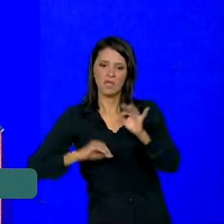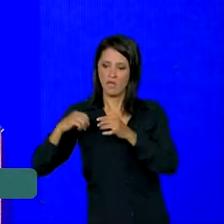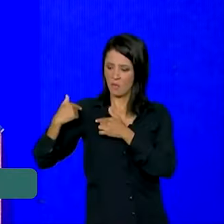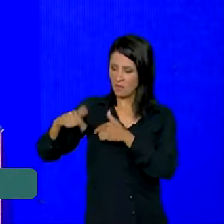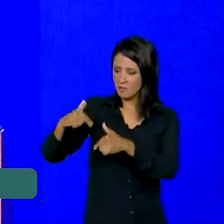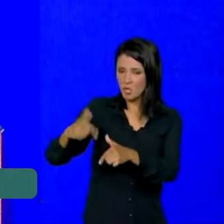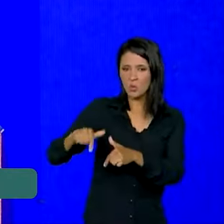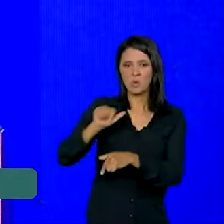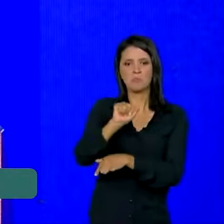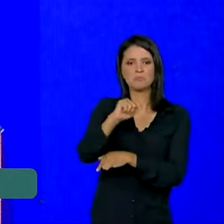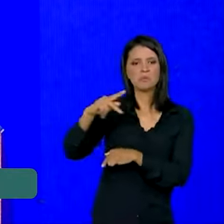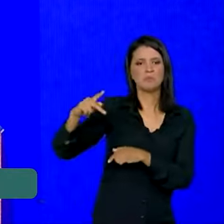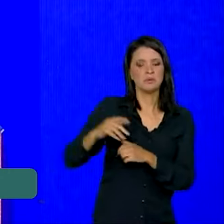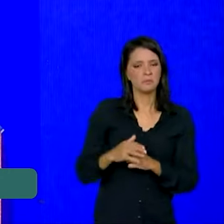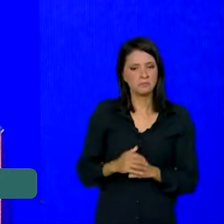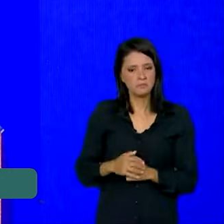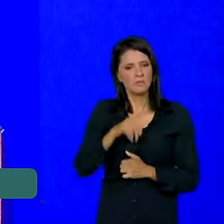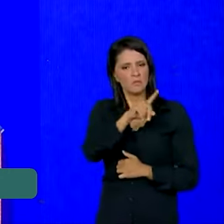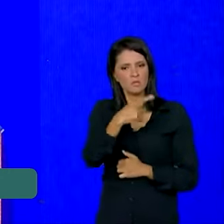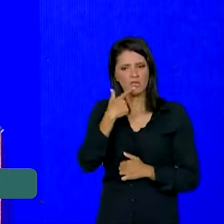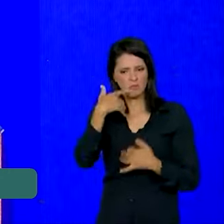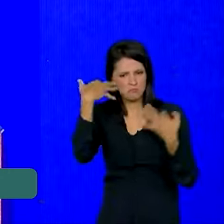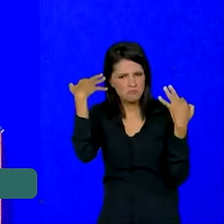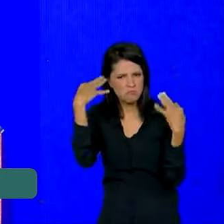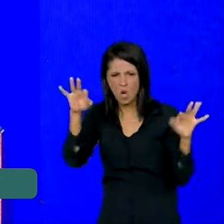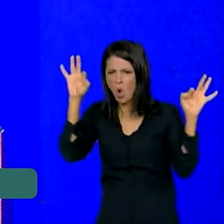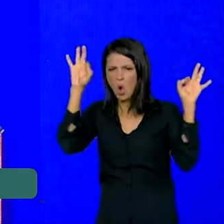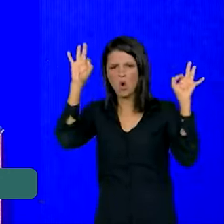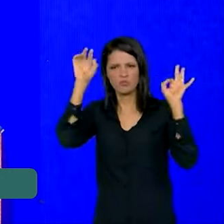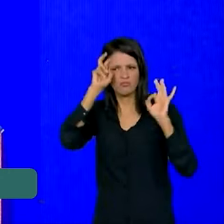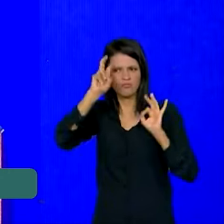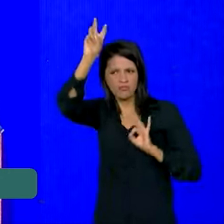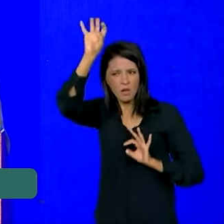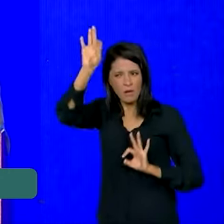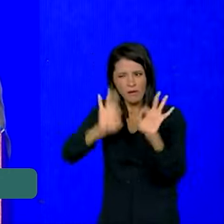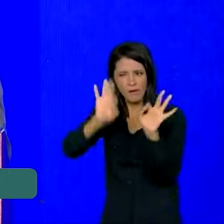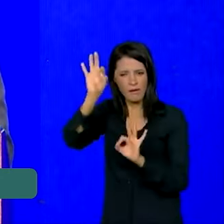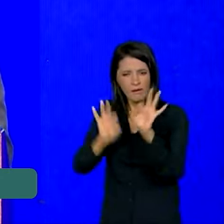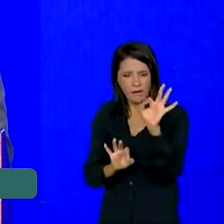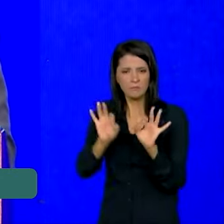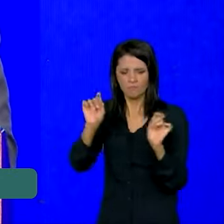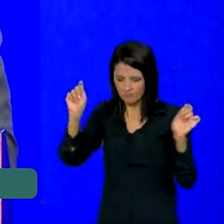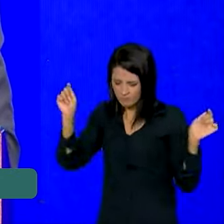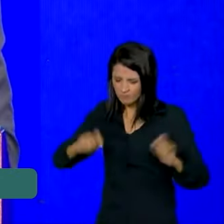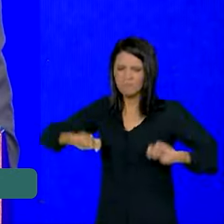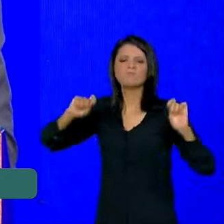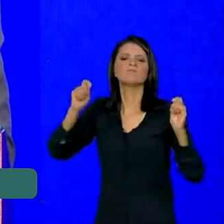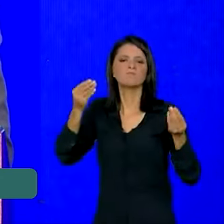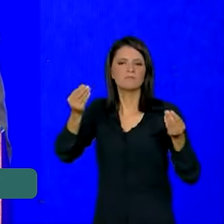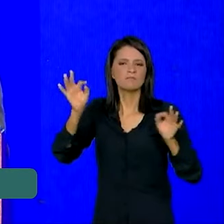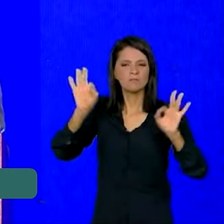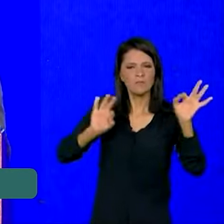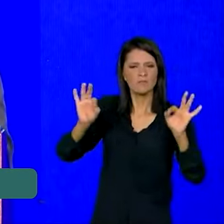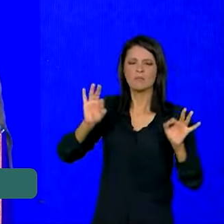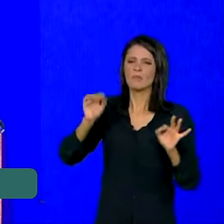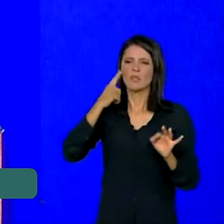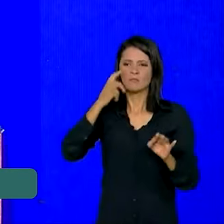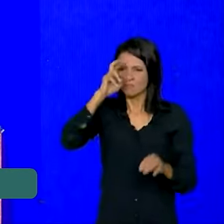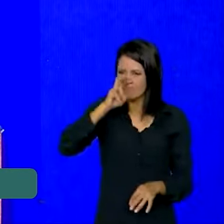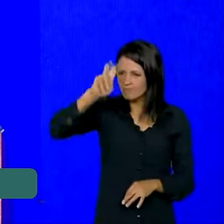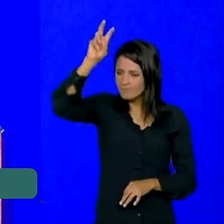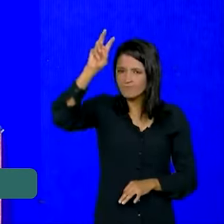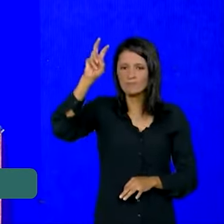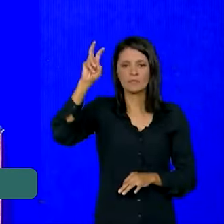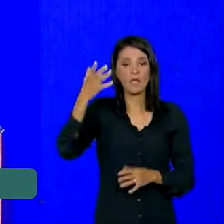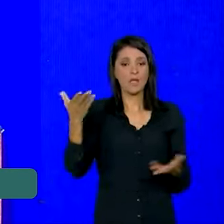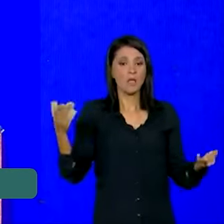trabalhadores de aplicativo. Vocês deram um banho, um banho de inteligência, um banho de competência, um banho de sabedoria e